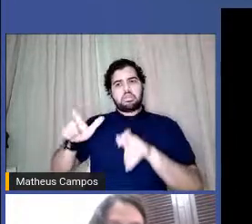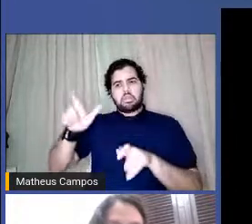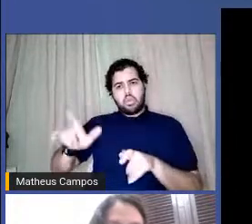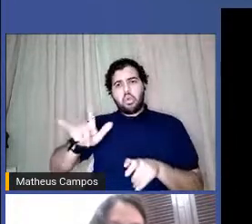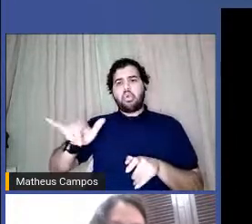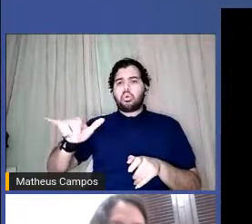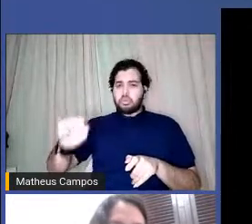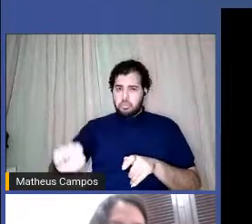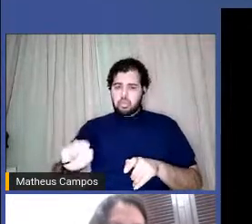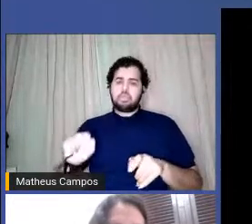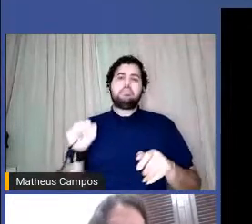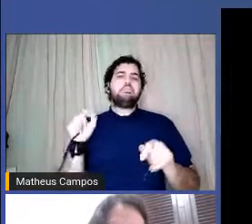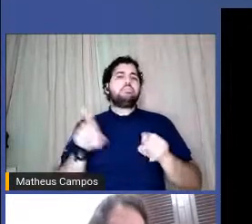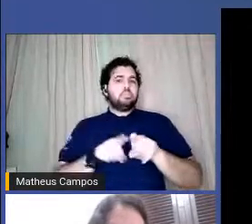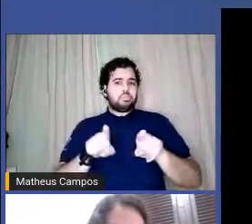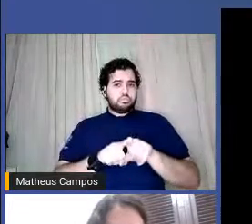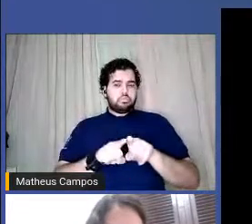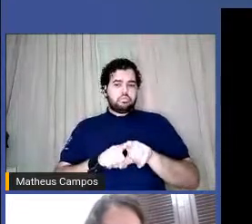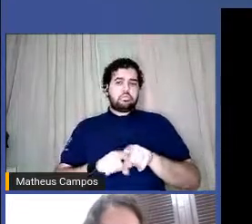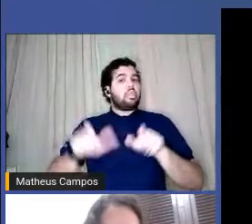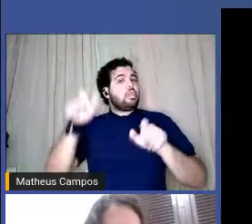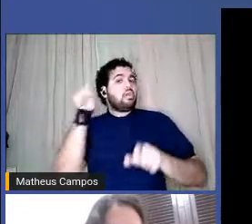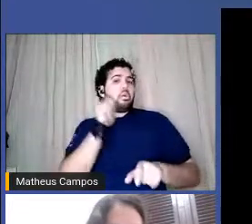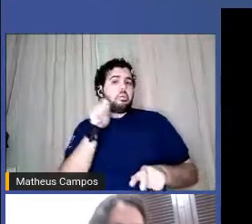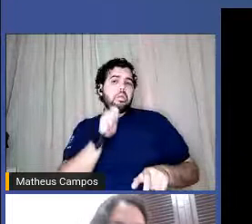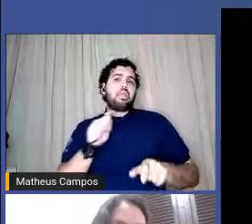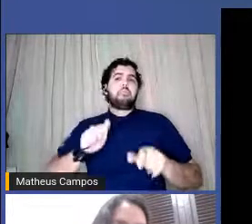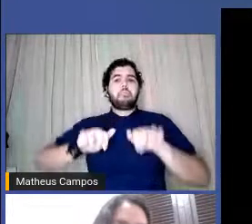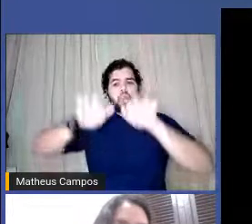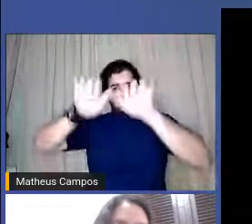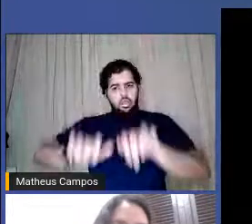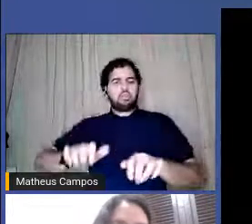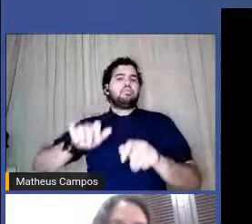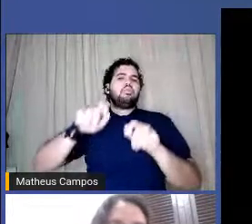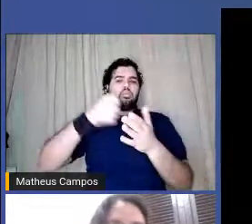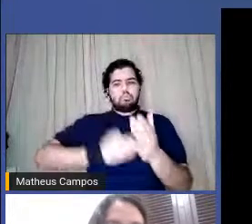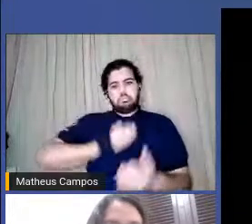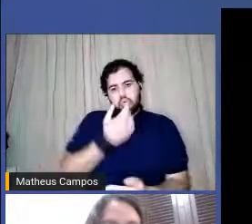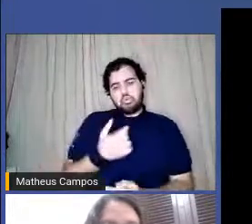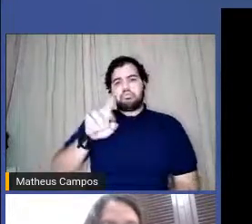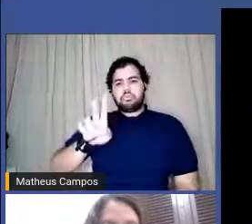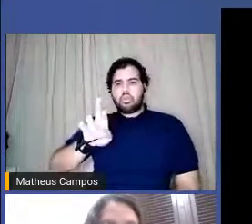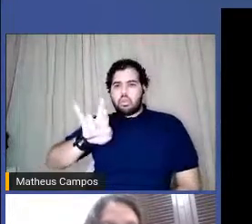E nas vozes das meninas que foram lidas, da Beatriz, da Jéssica.